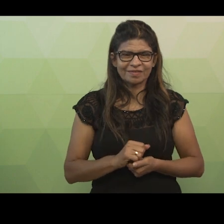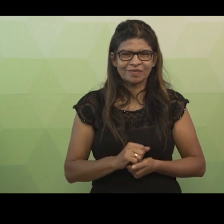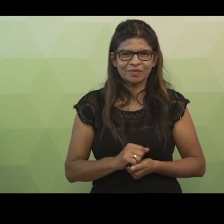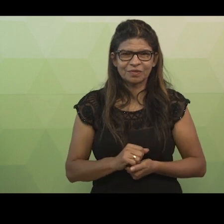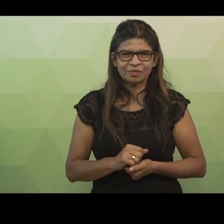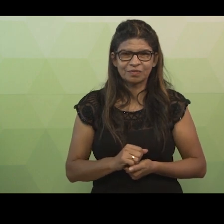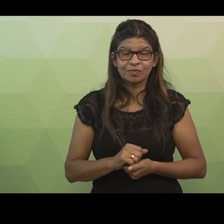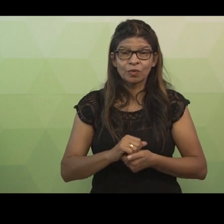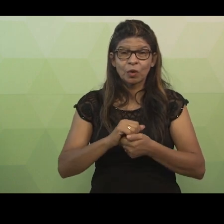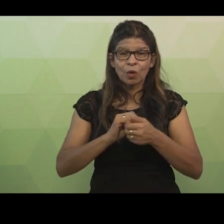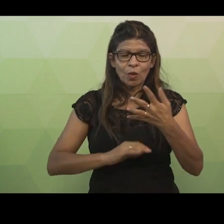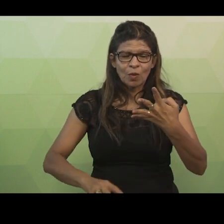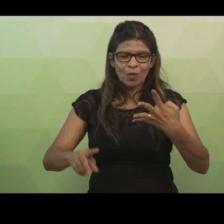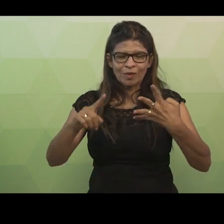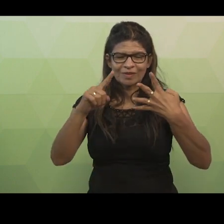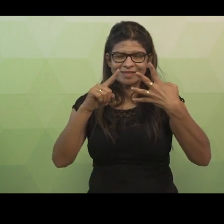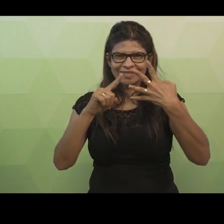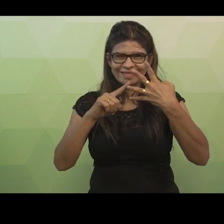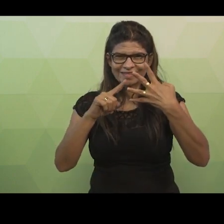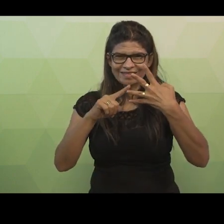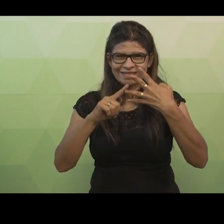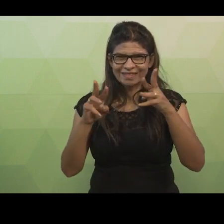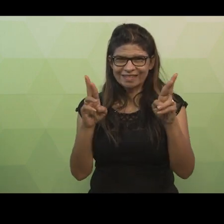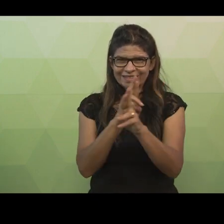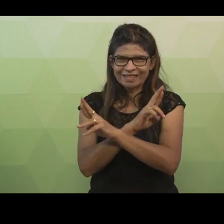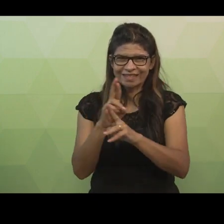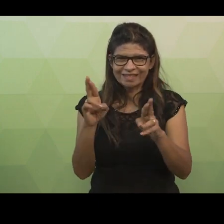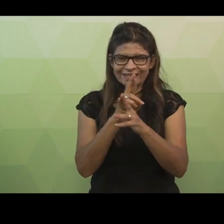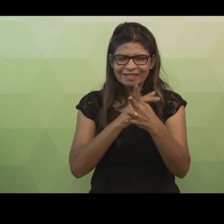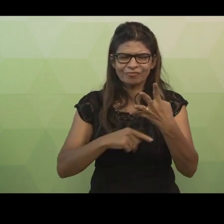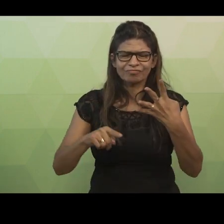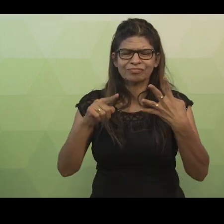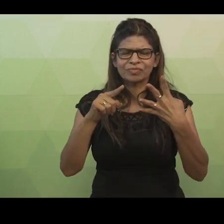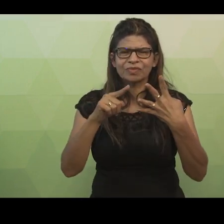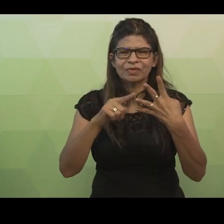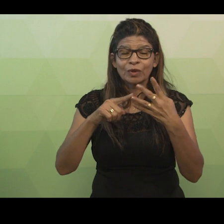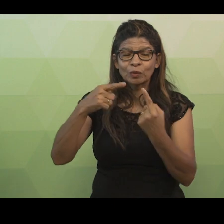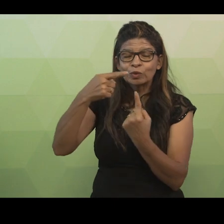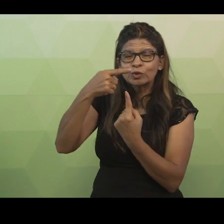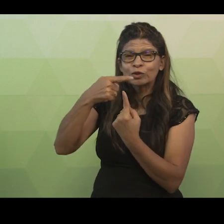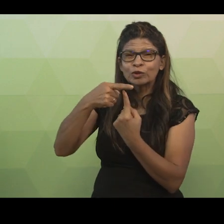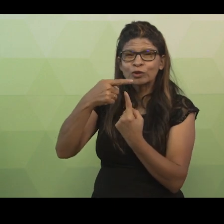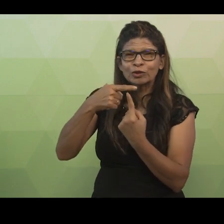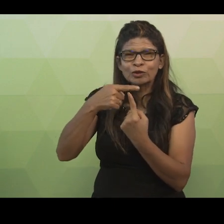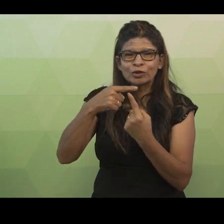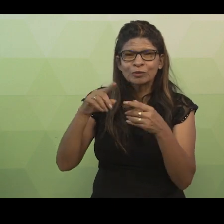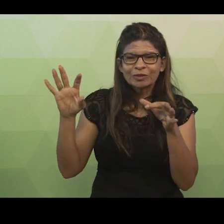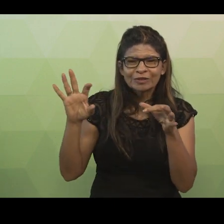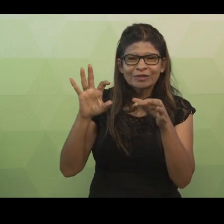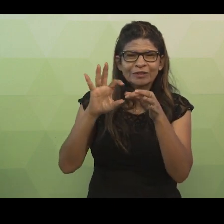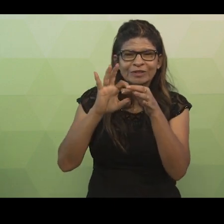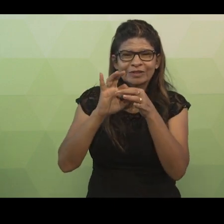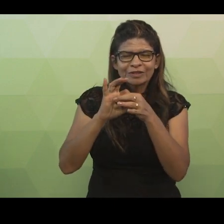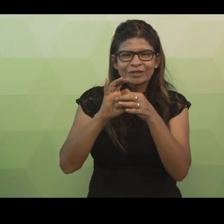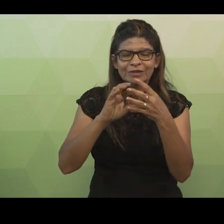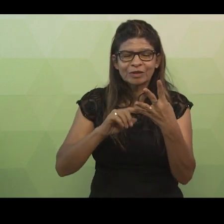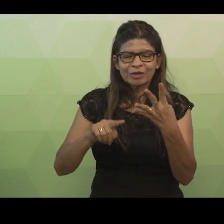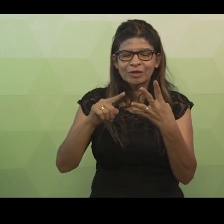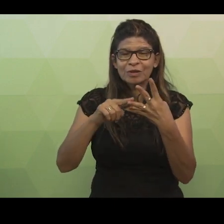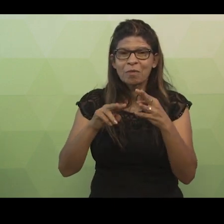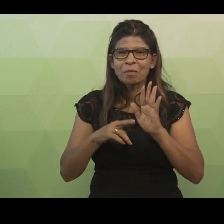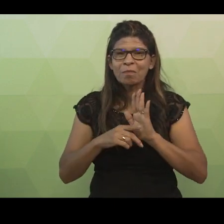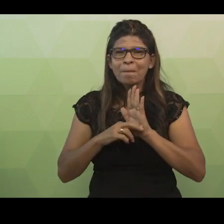O terceiro relacionamento é por composição, que é um tipo de agregação em que a parte indicada deve